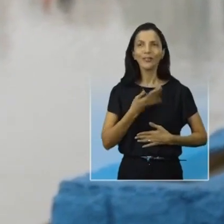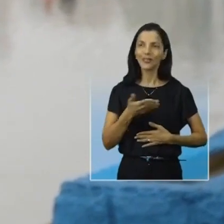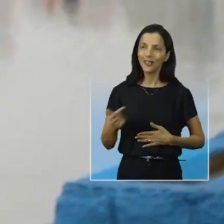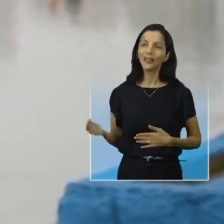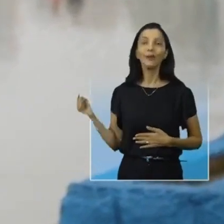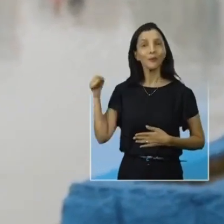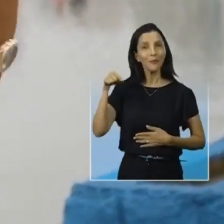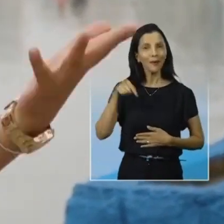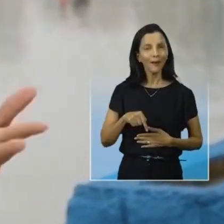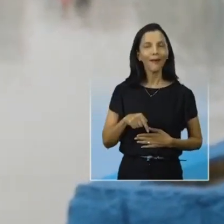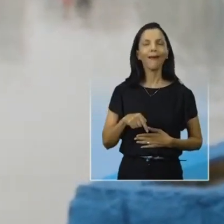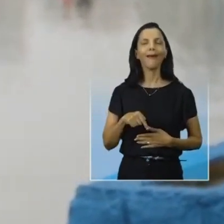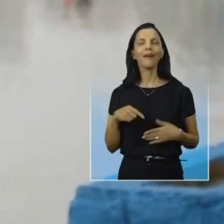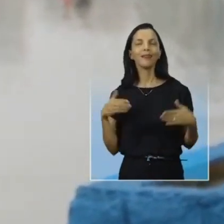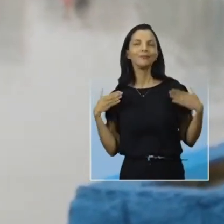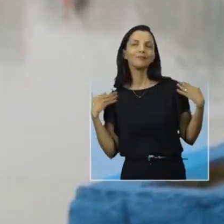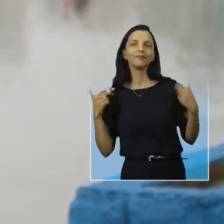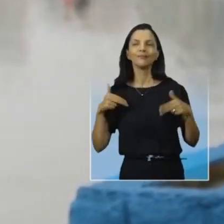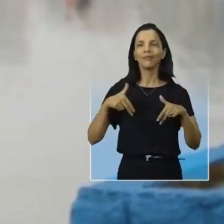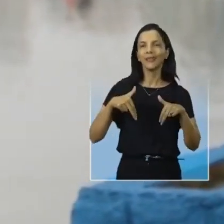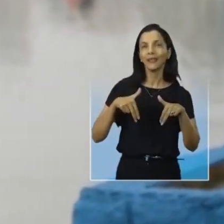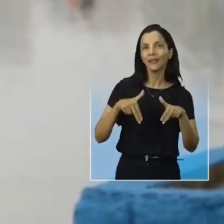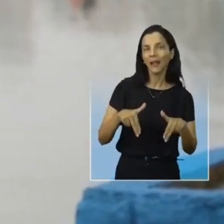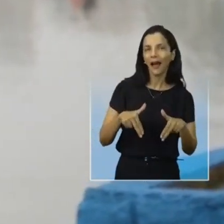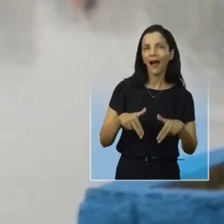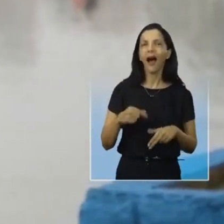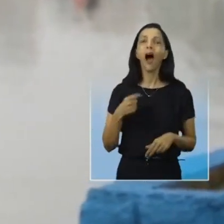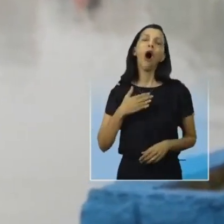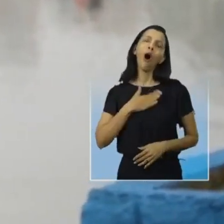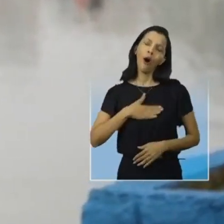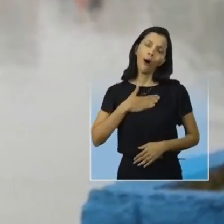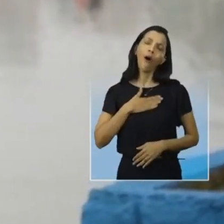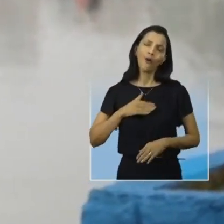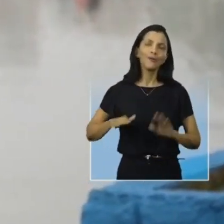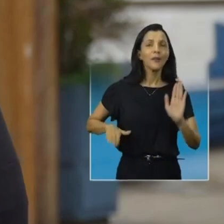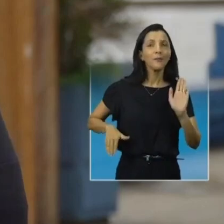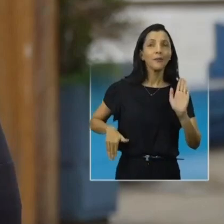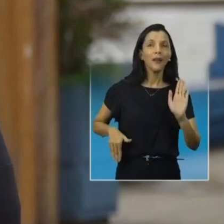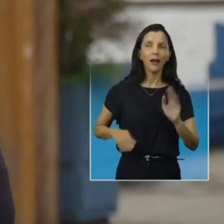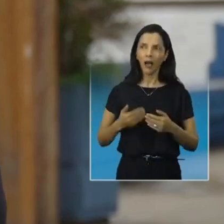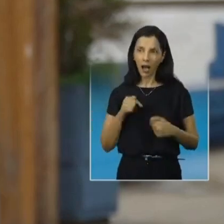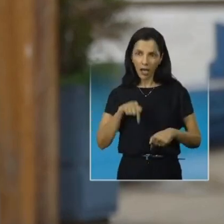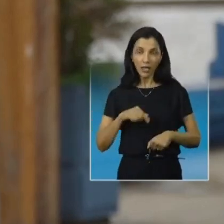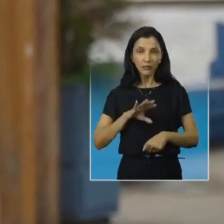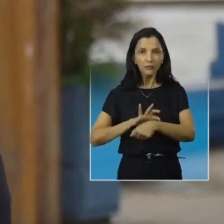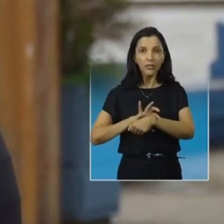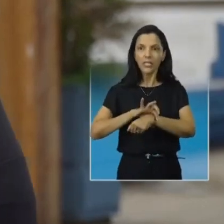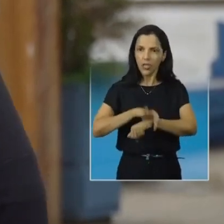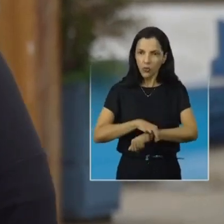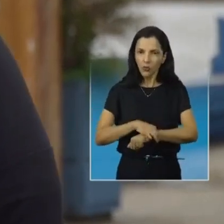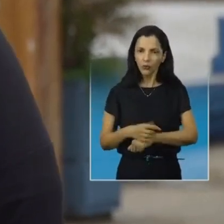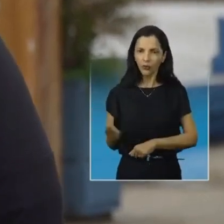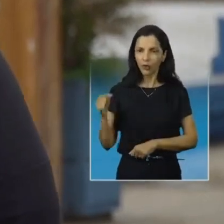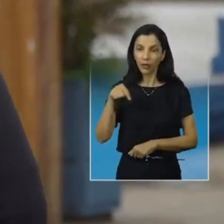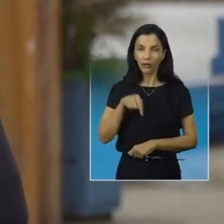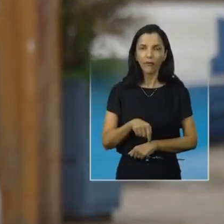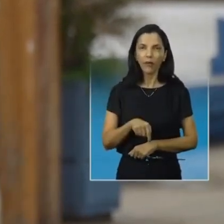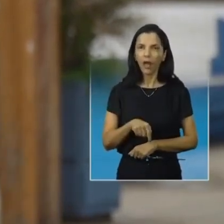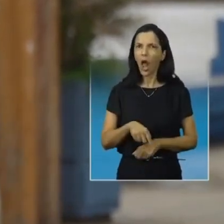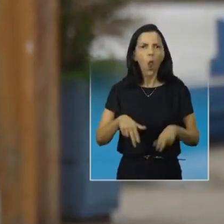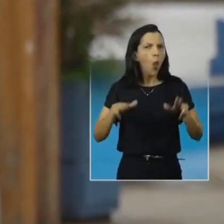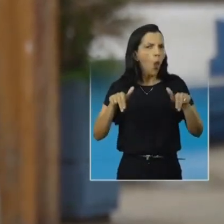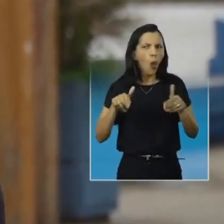eu gosto de vir para cá. O calçadão é uma delícia para andar. Gosto de ir na praia. A gente se sente seguro das vezes que a gente veio, a gente